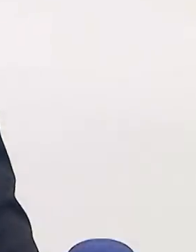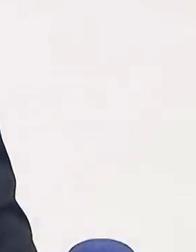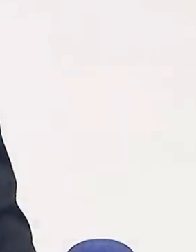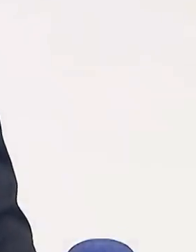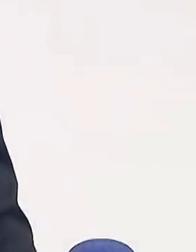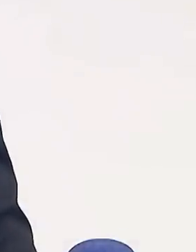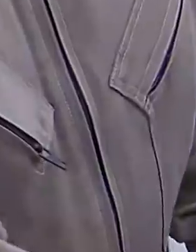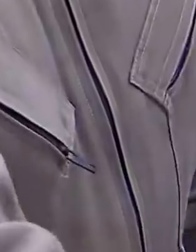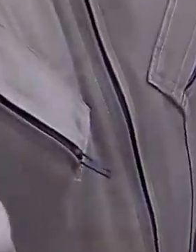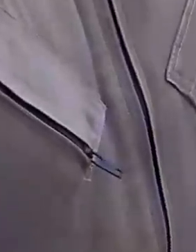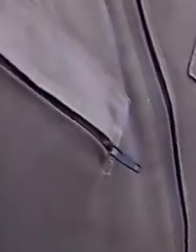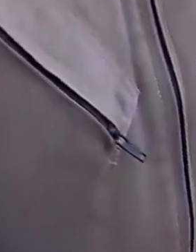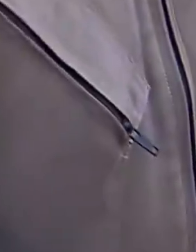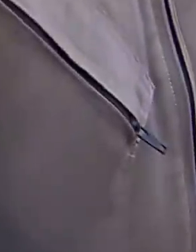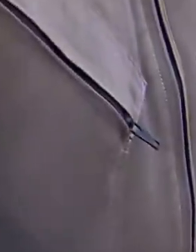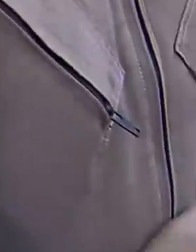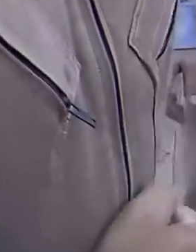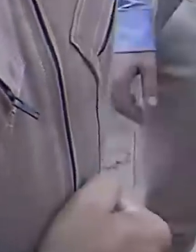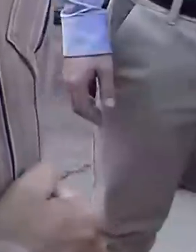com êxito.